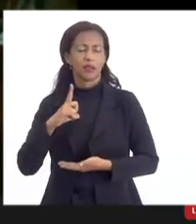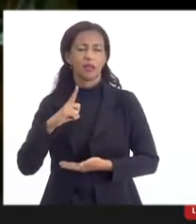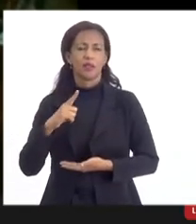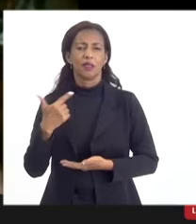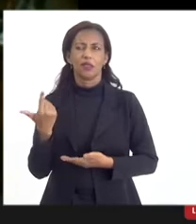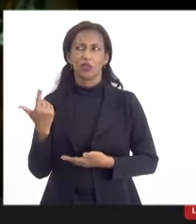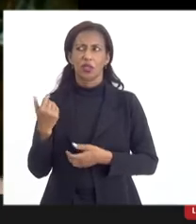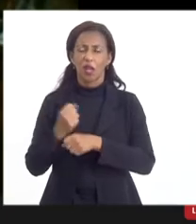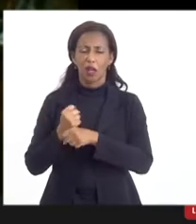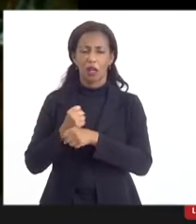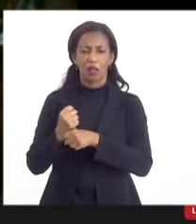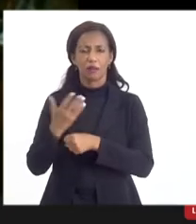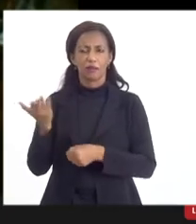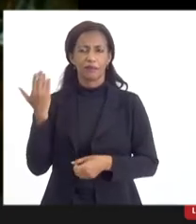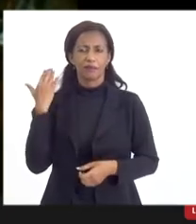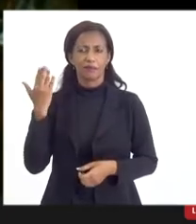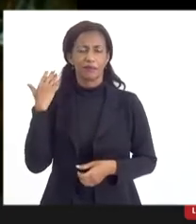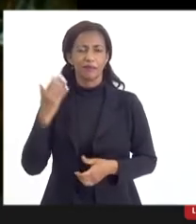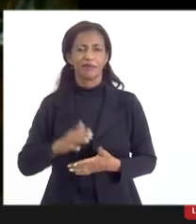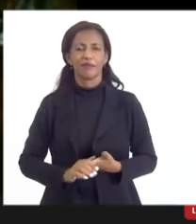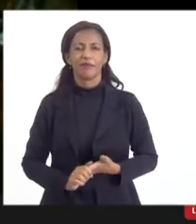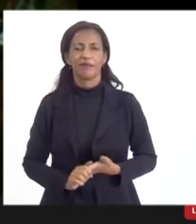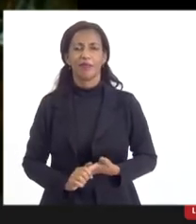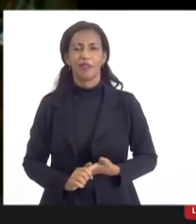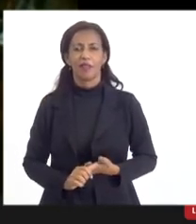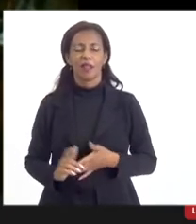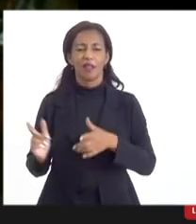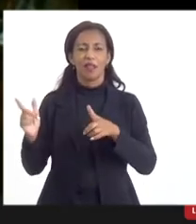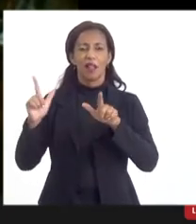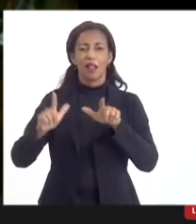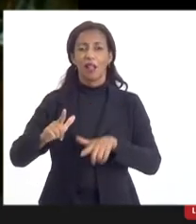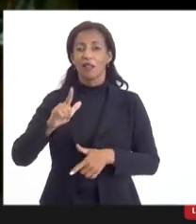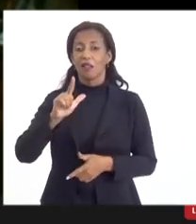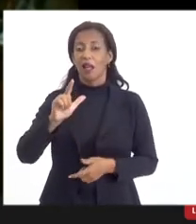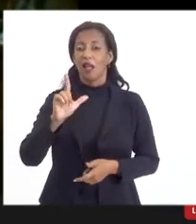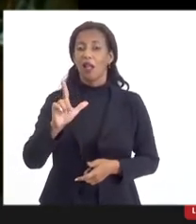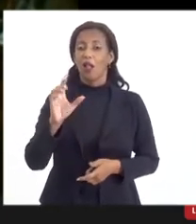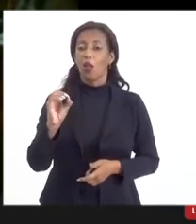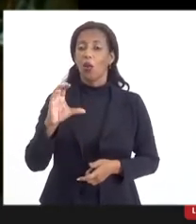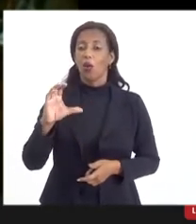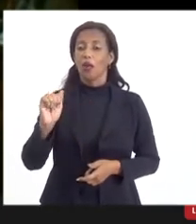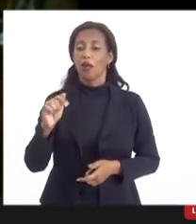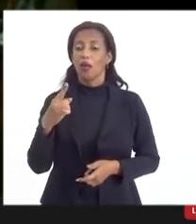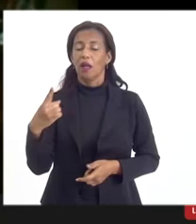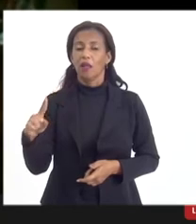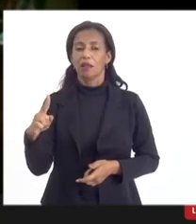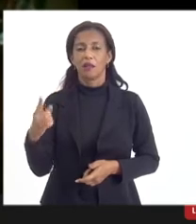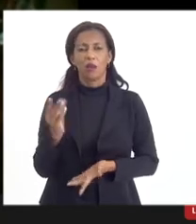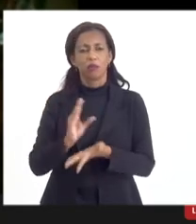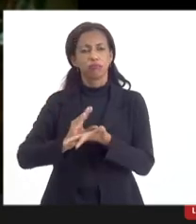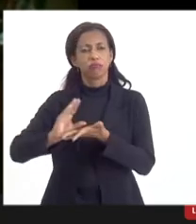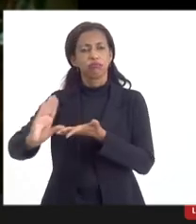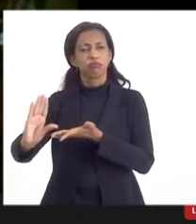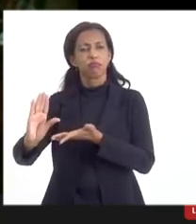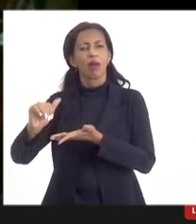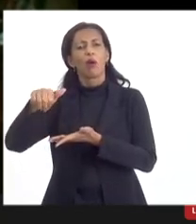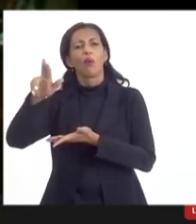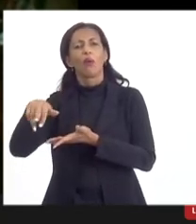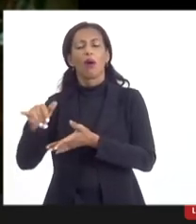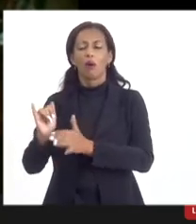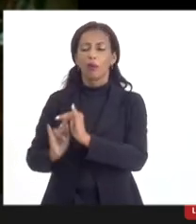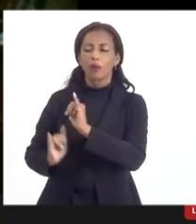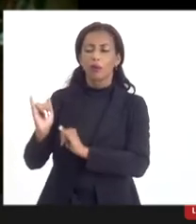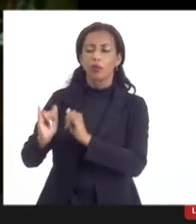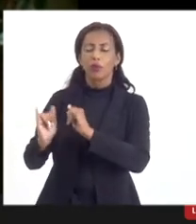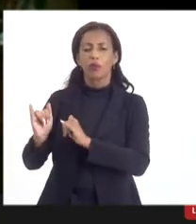monte de tempo atrás, da locação dessas verbas para a indústria que vai desenvolver esse